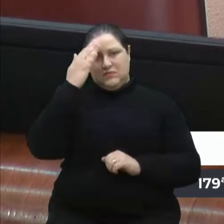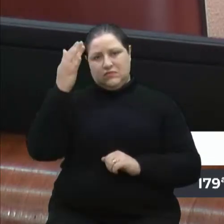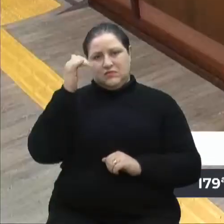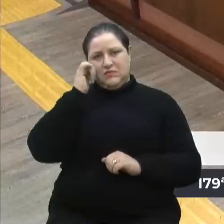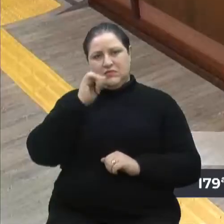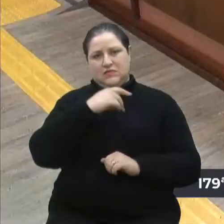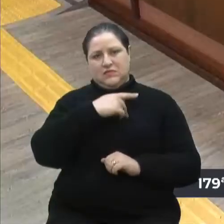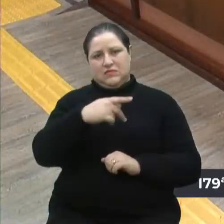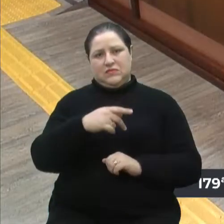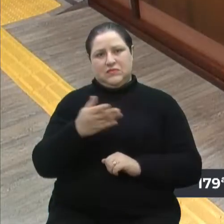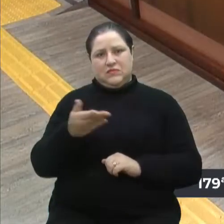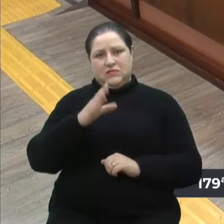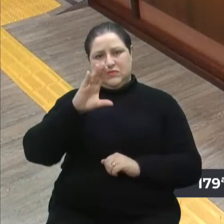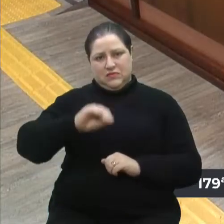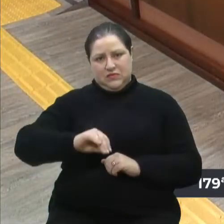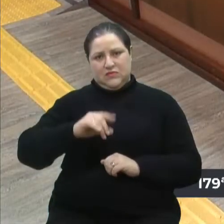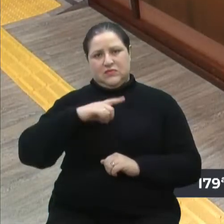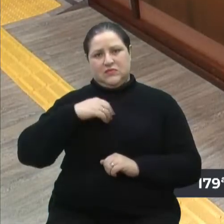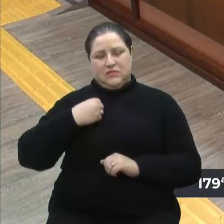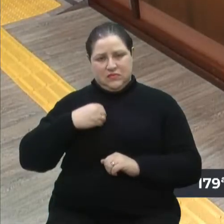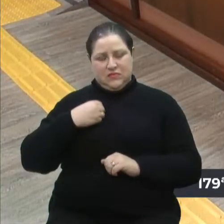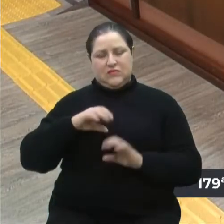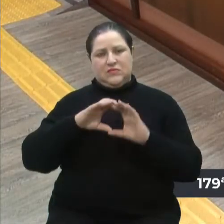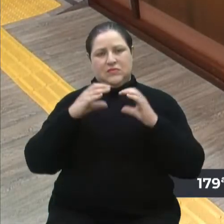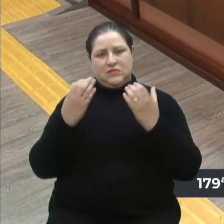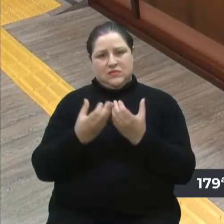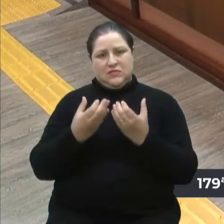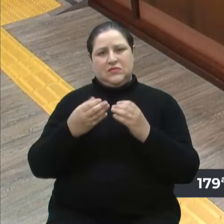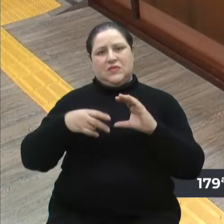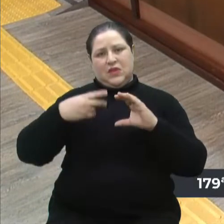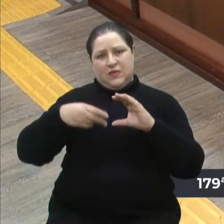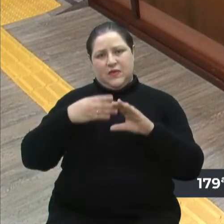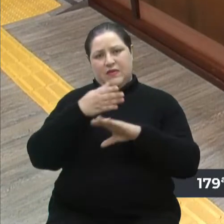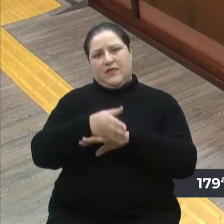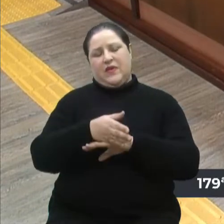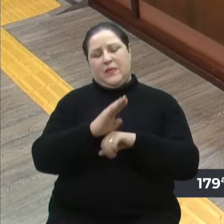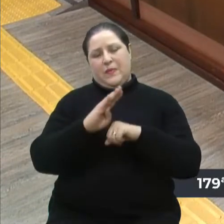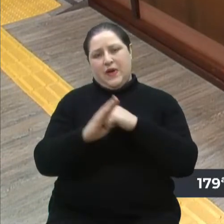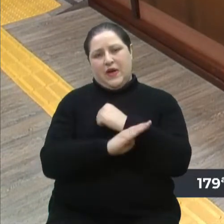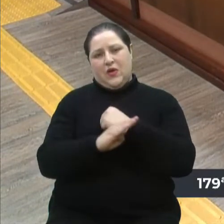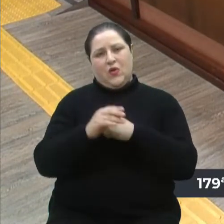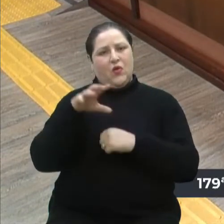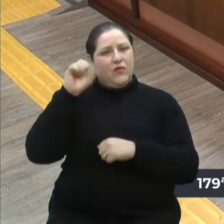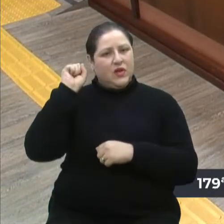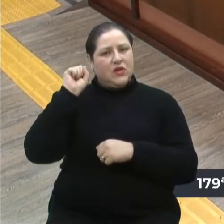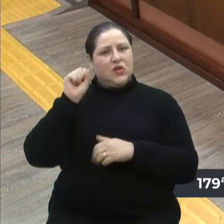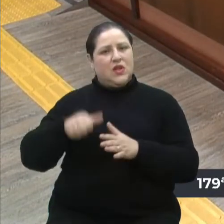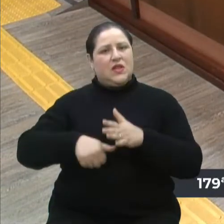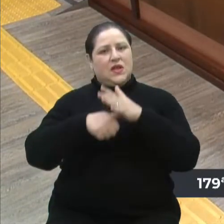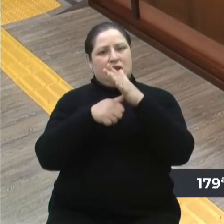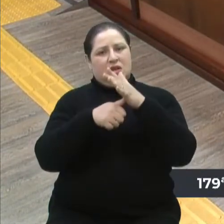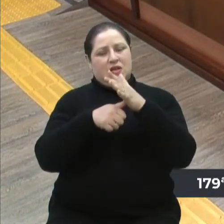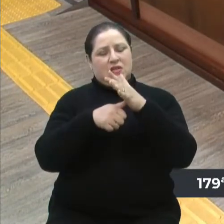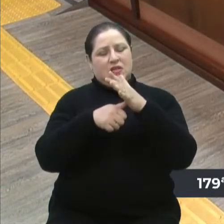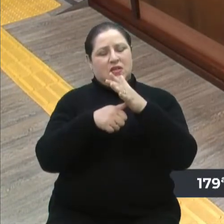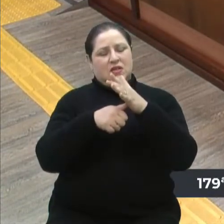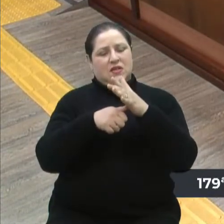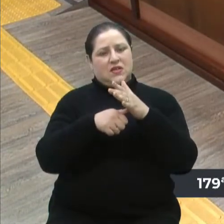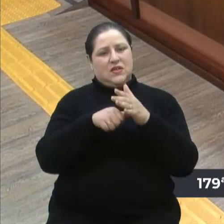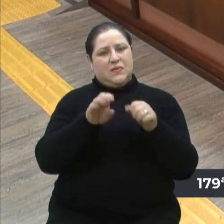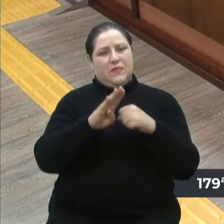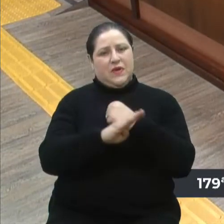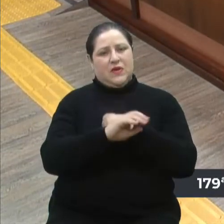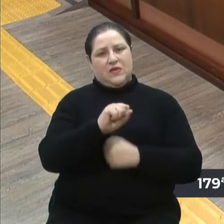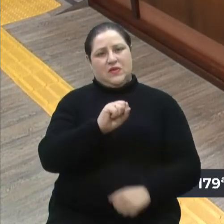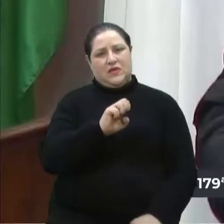presidenta. Hoje à noite, então, estaremos lá, ouvindo as lideranças do Serrano. E a Semana do Meio Ambiente, com a SEMA, com a Codeca,